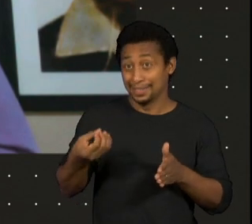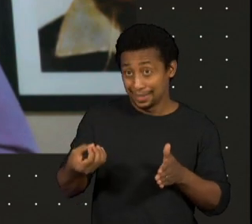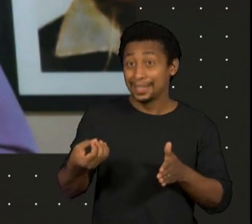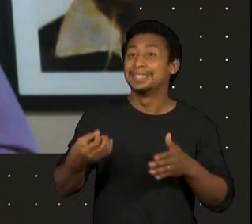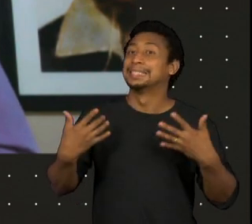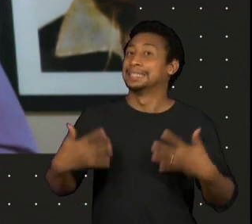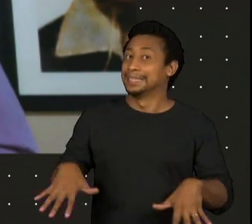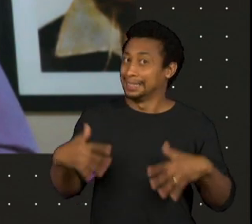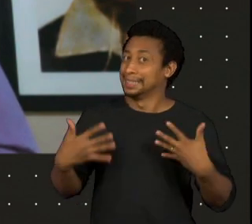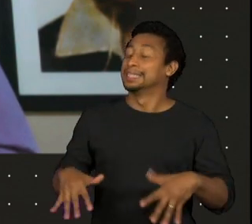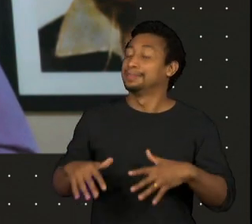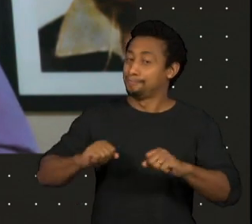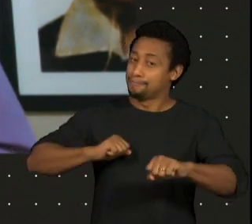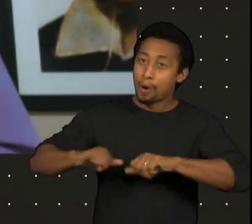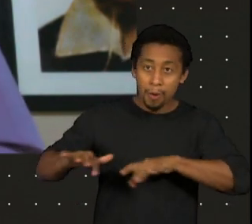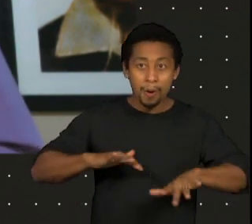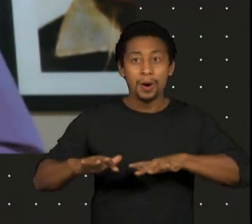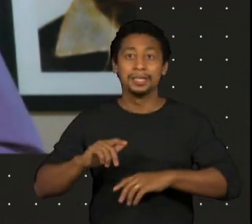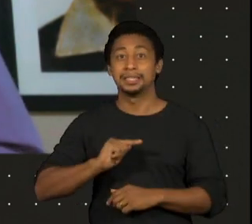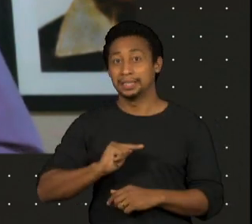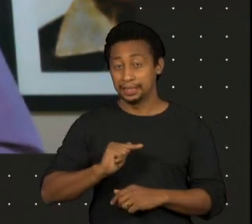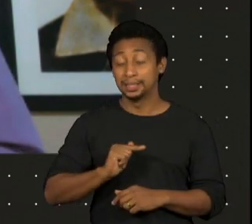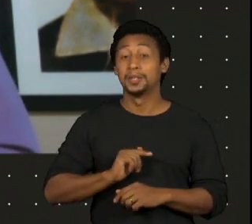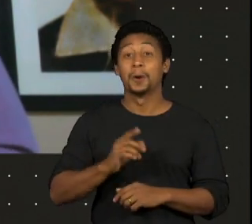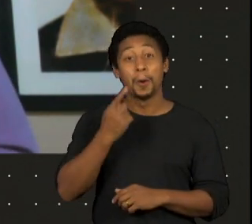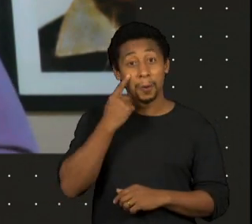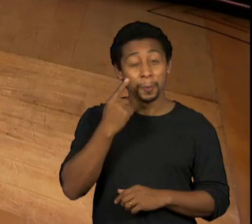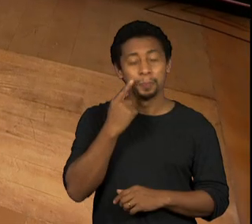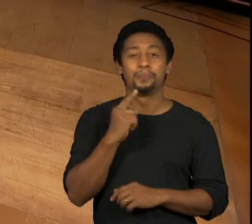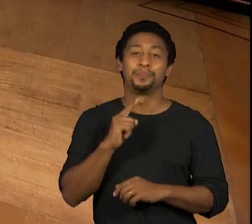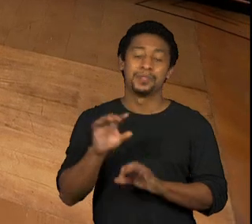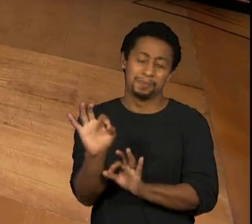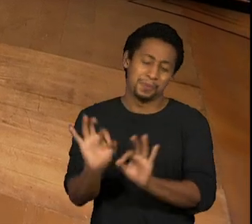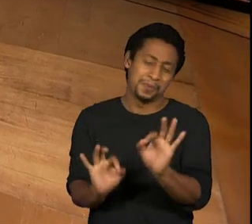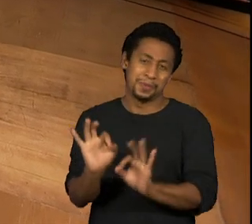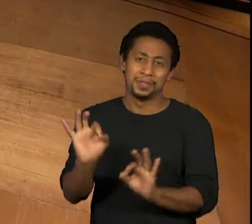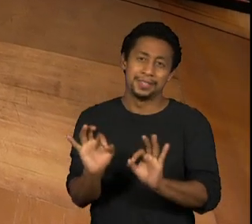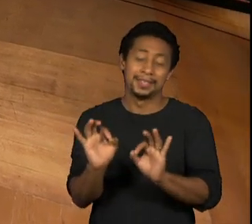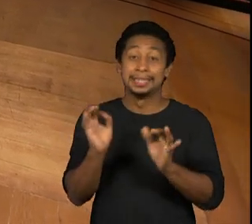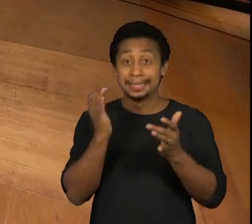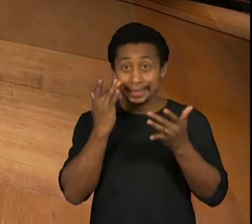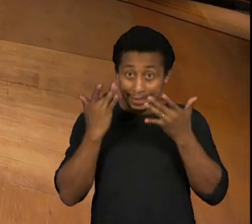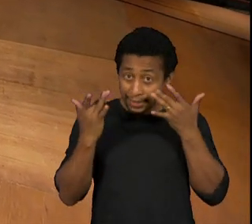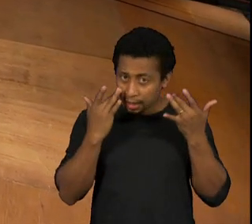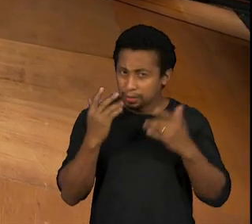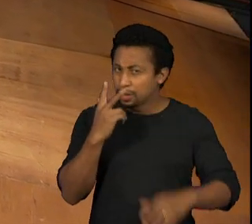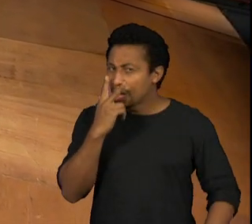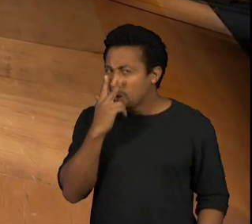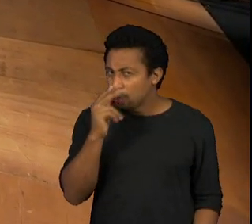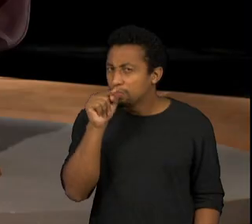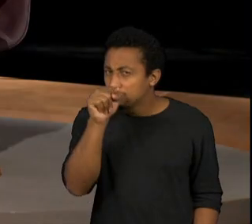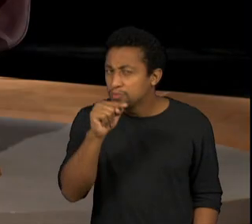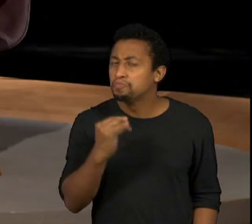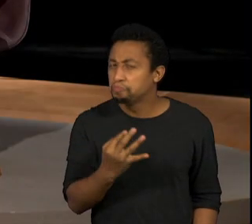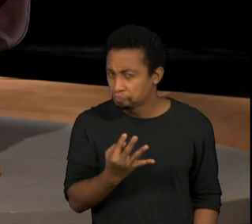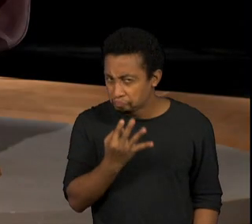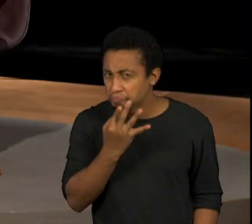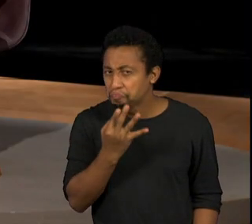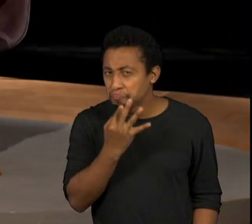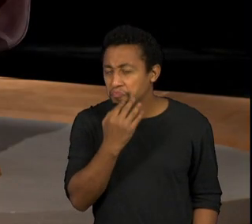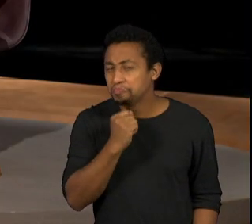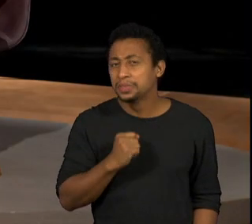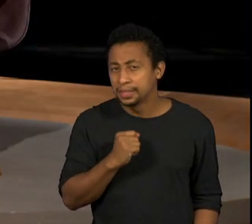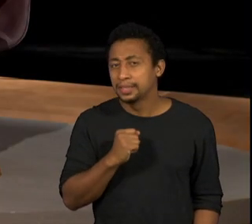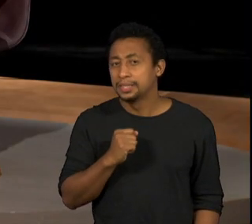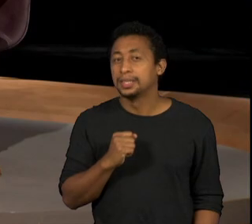Logo, a gente tinha um programa de teatro, talvez você já tenha ouvido falar também, Patilho, era o, a gente tinha aqui